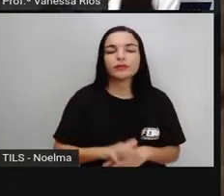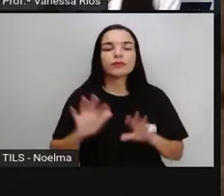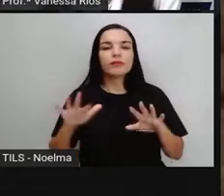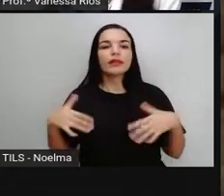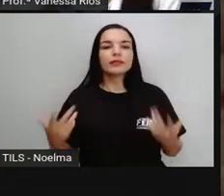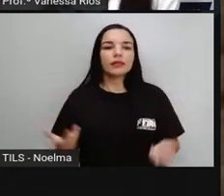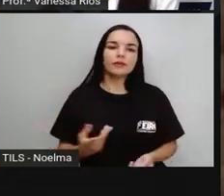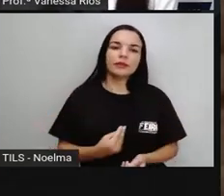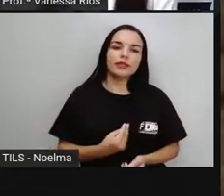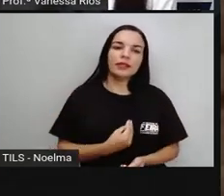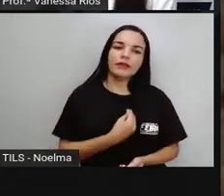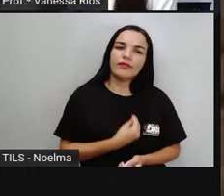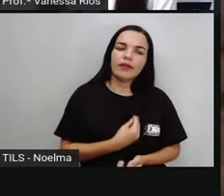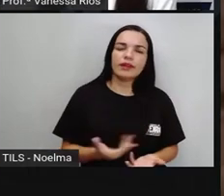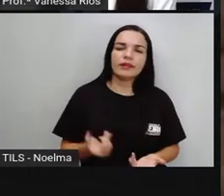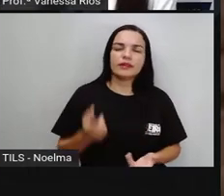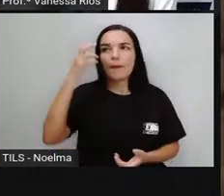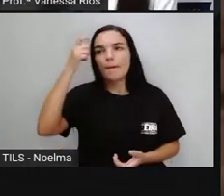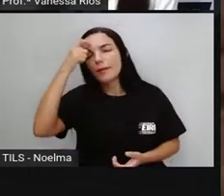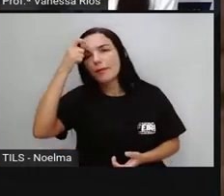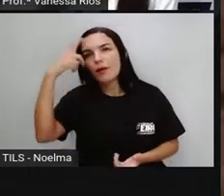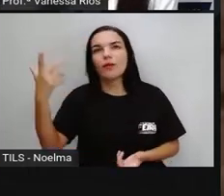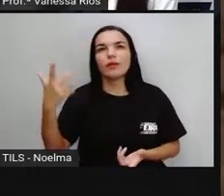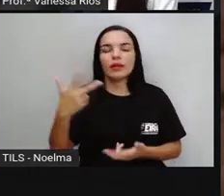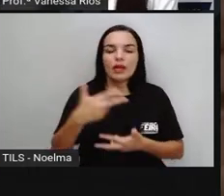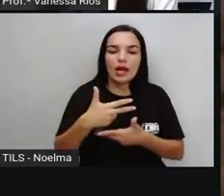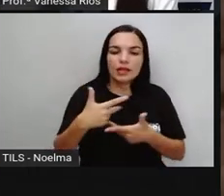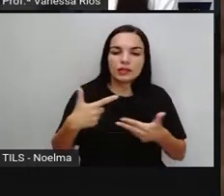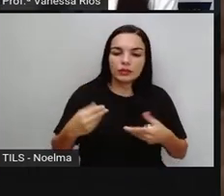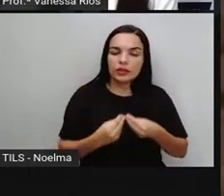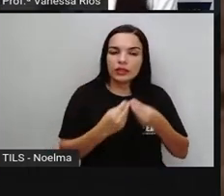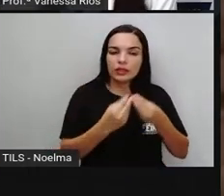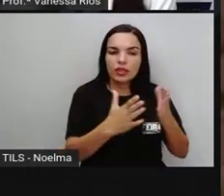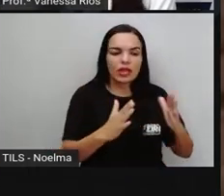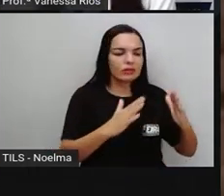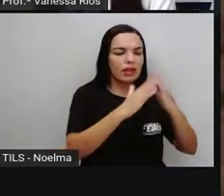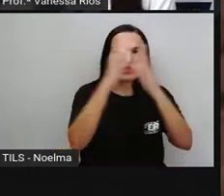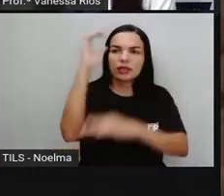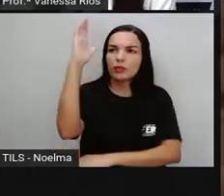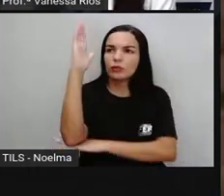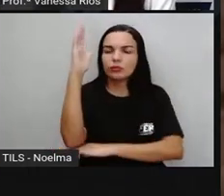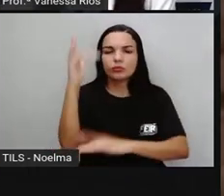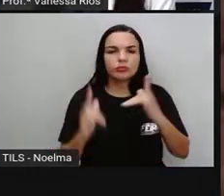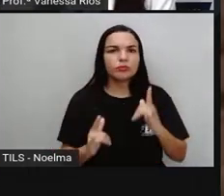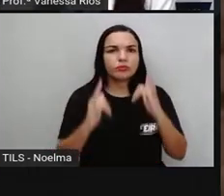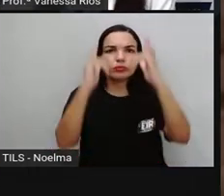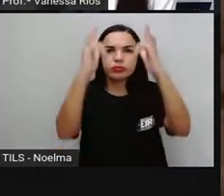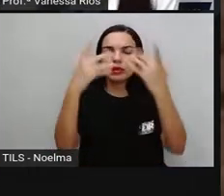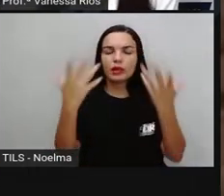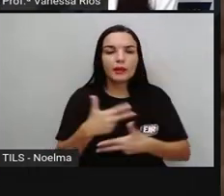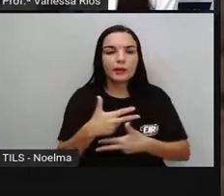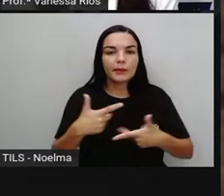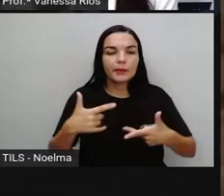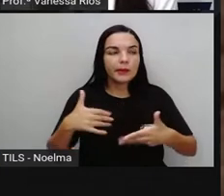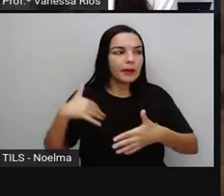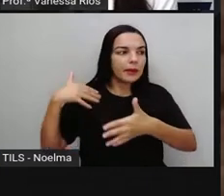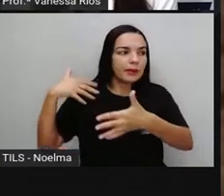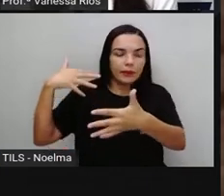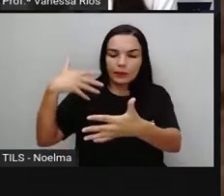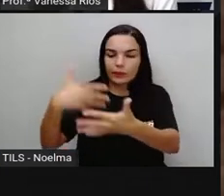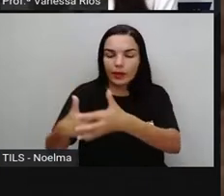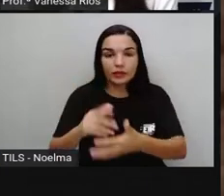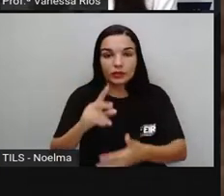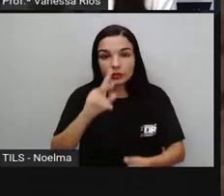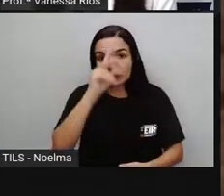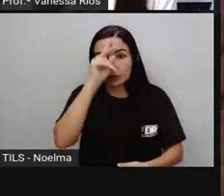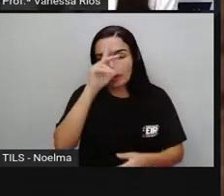os fatos históricos, os bens que são deixados aí pelo caminho no decorrer da história, eles nos formam